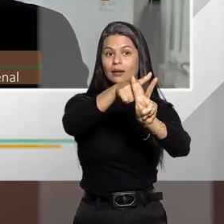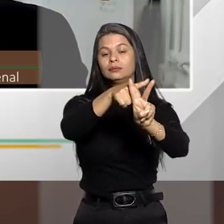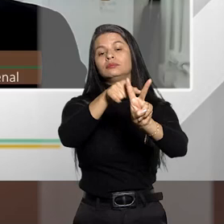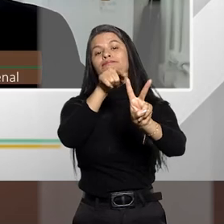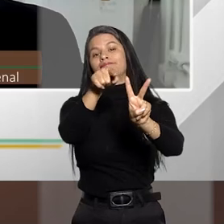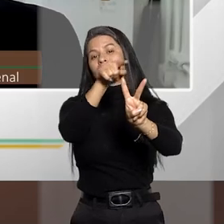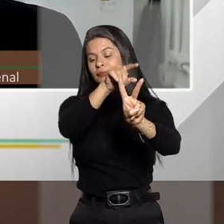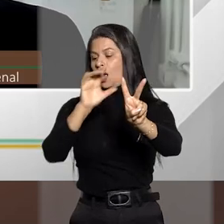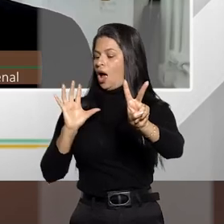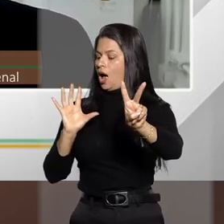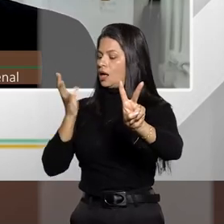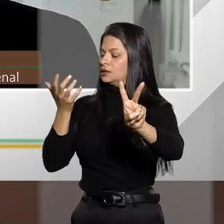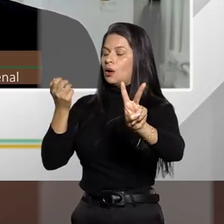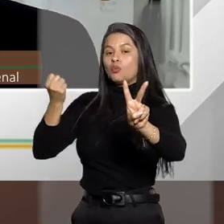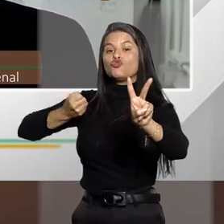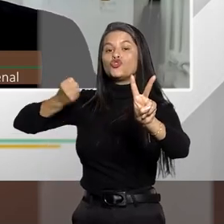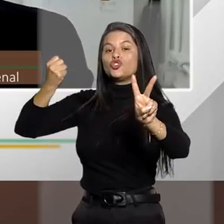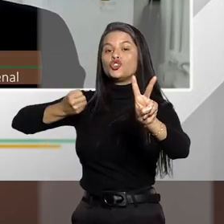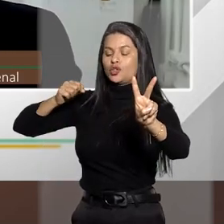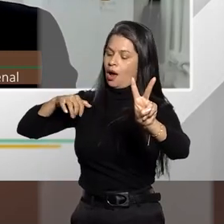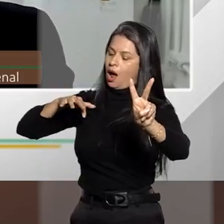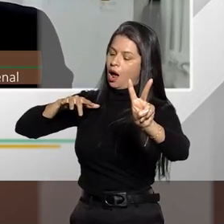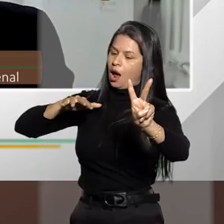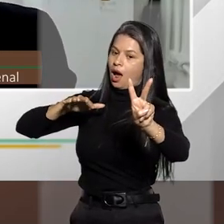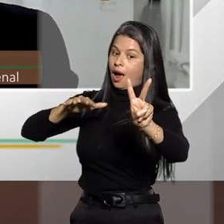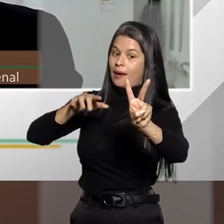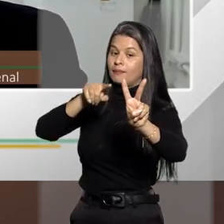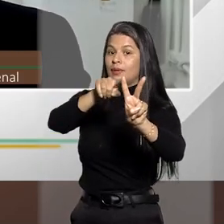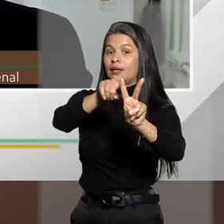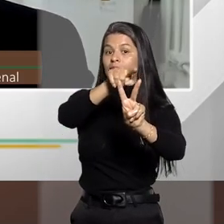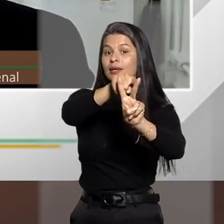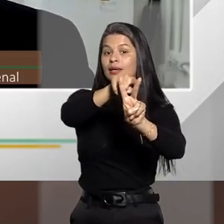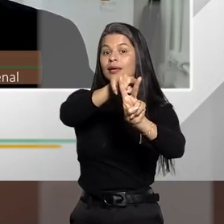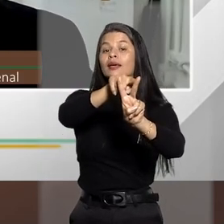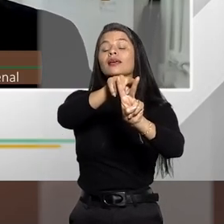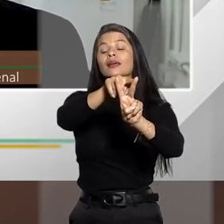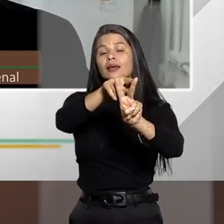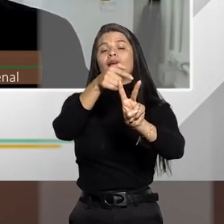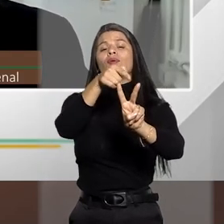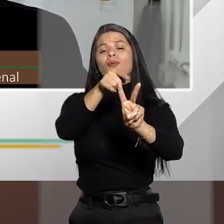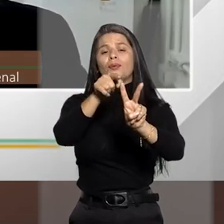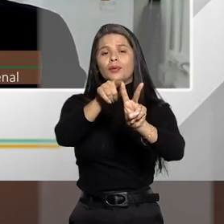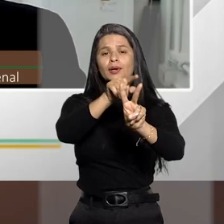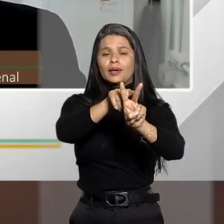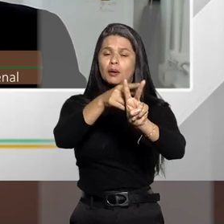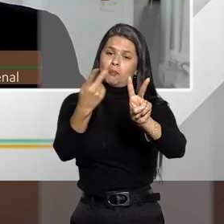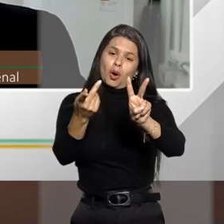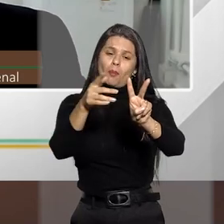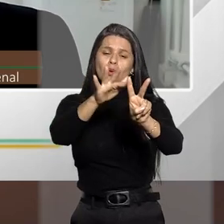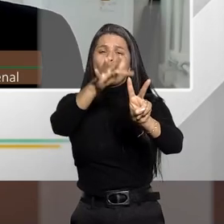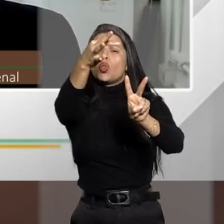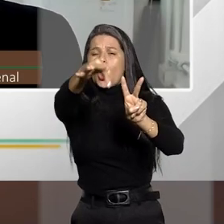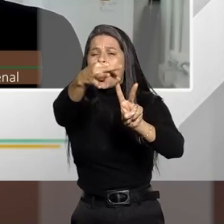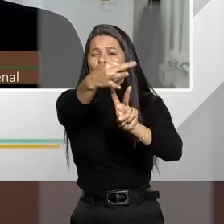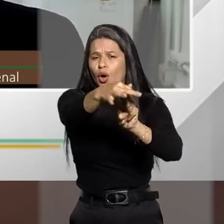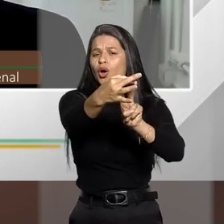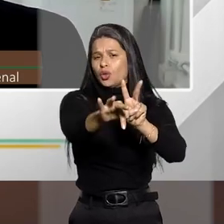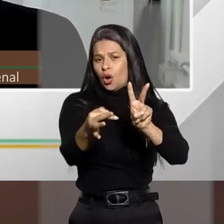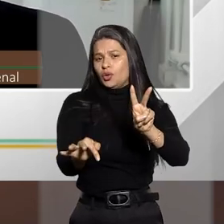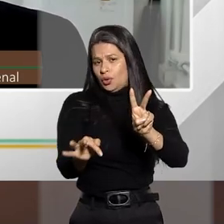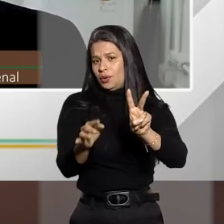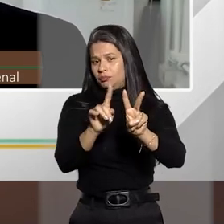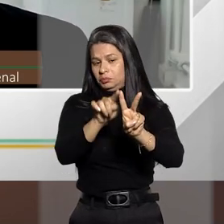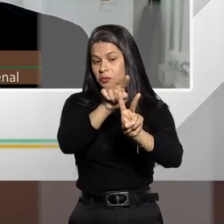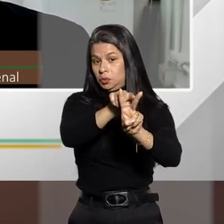resultados. Nesse caso, vamos supor, não vou deixar um exemplo muito trágico, não, vamos supor que tenha sido uma lesão corporal no trânsito, na verdade